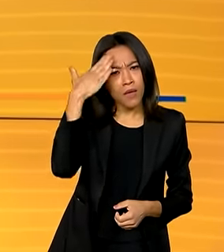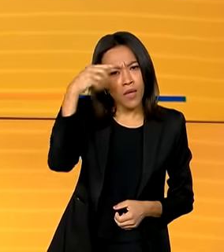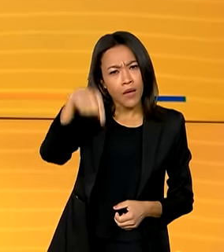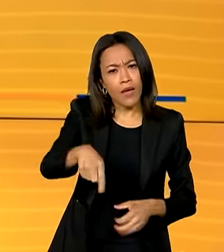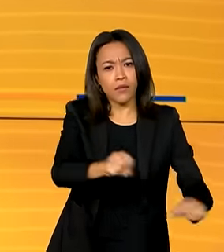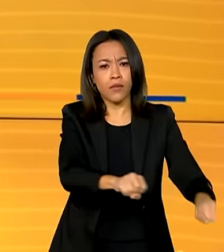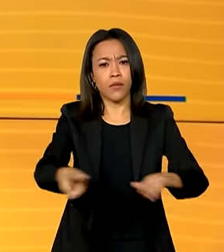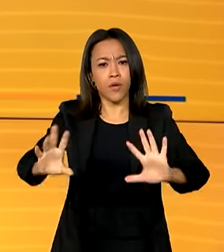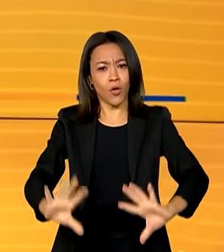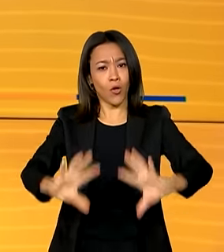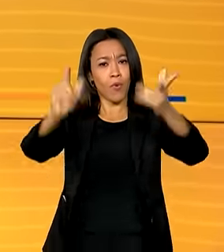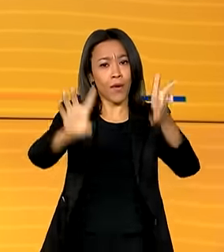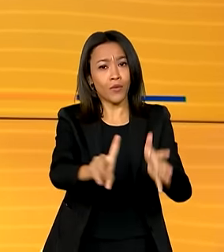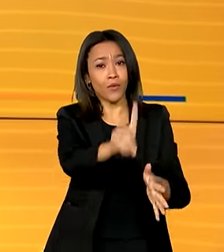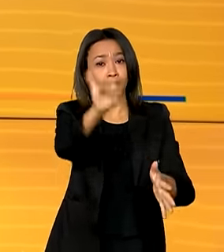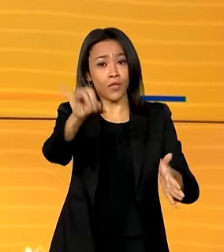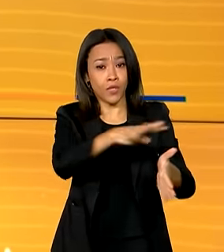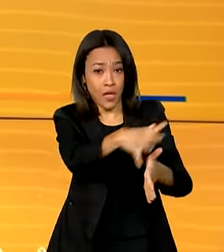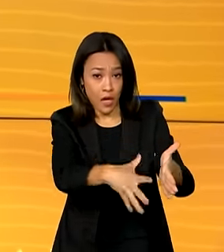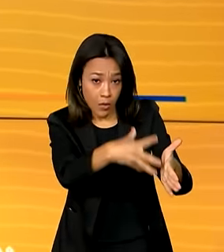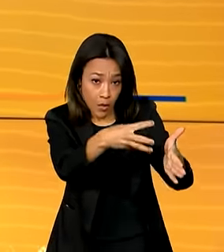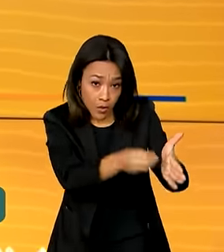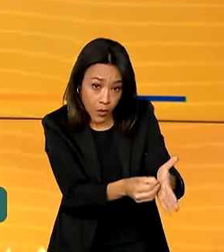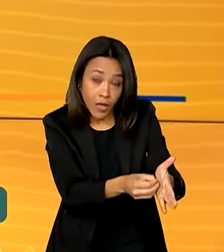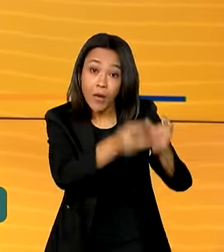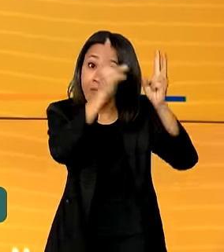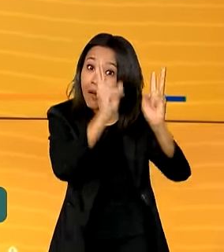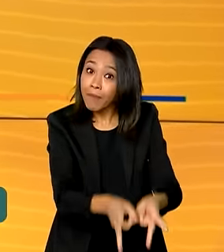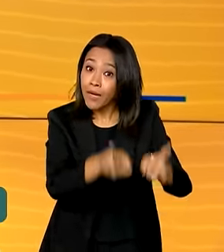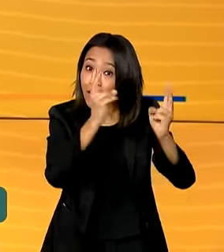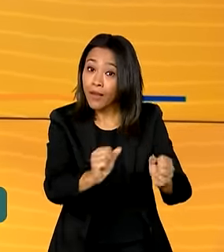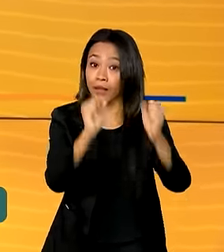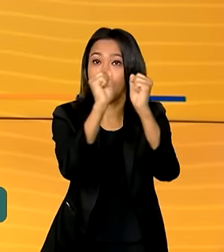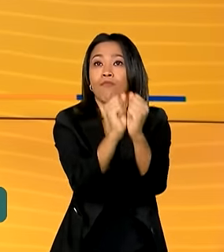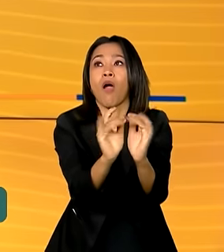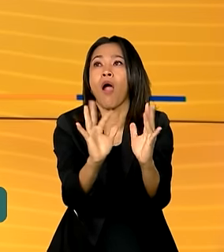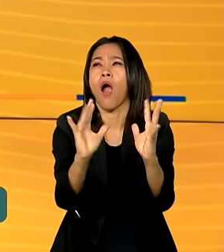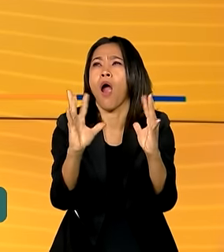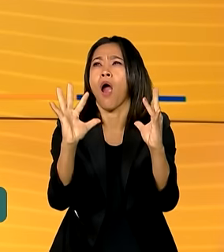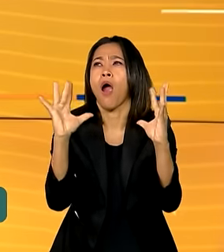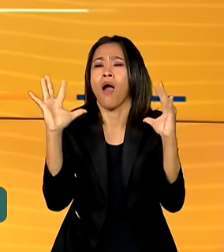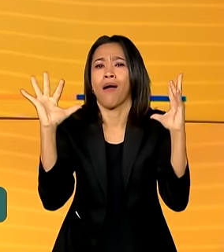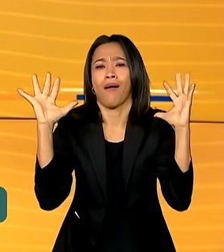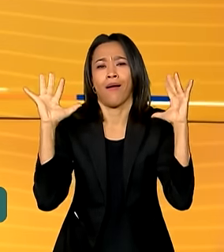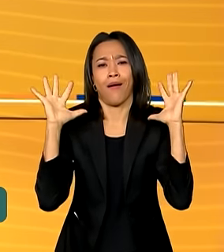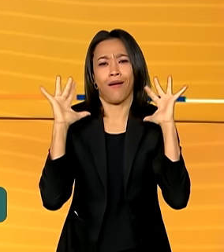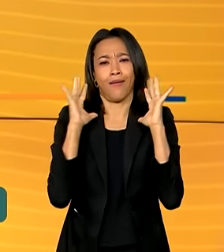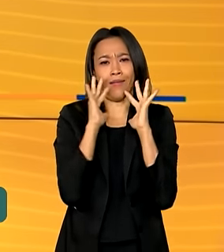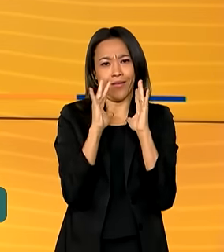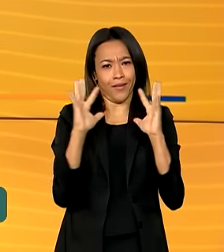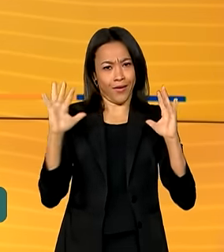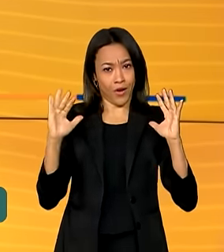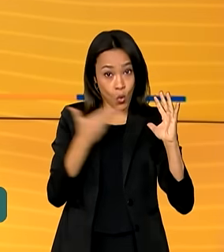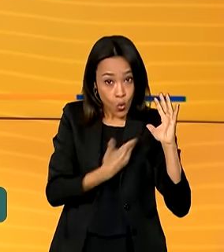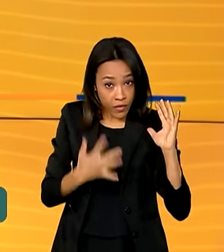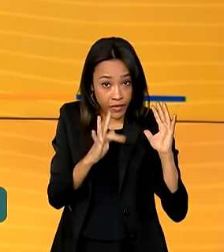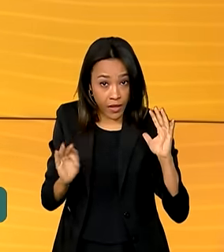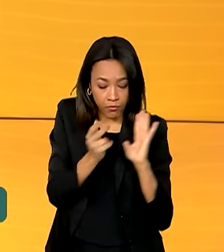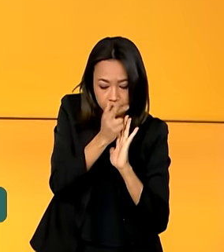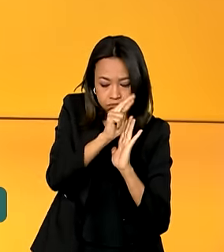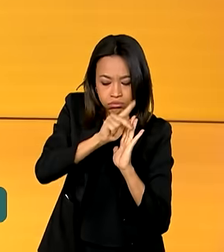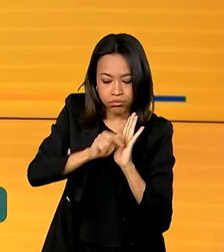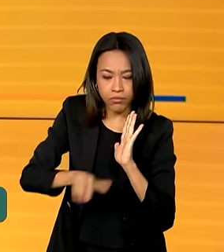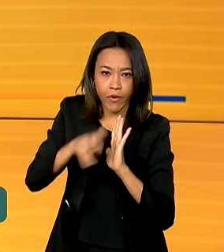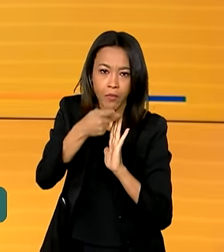comemorado o Dia da Amazônia? Pois é, para manter a floresta em pé, o governo federal vem desenvolvendo uma série de projetos. Um deles,